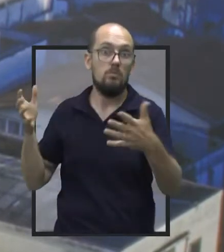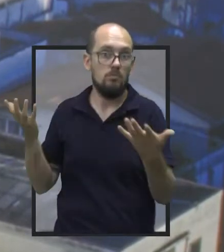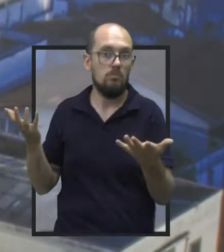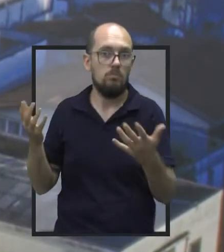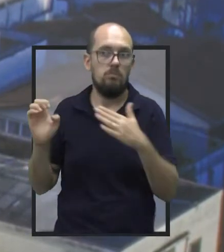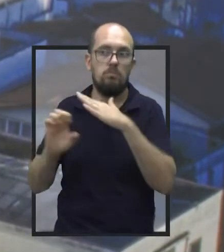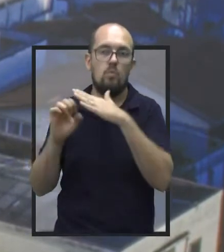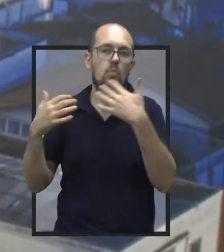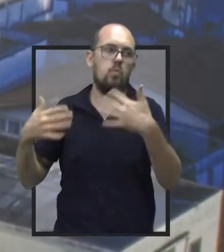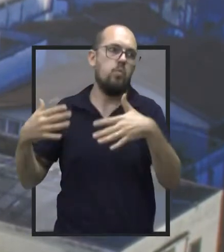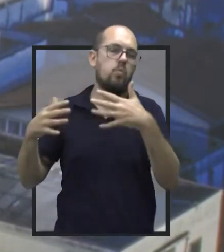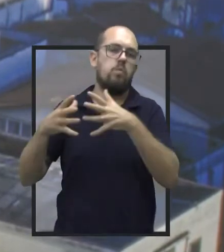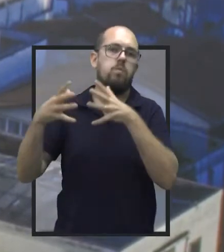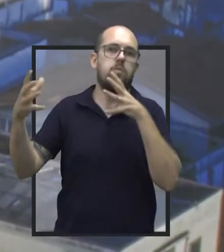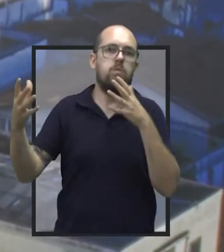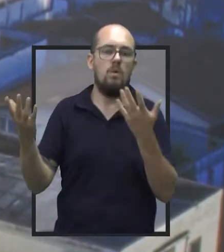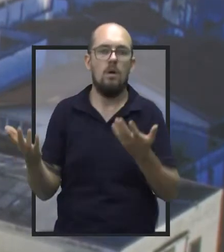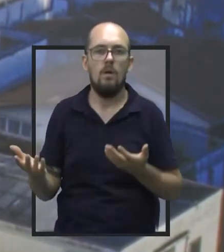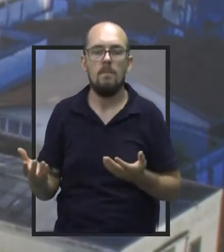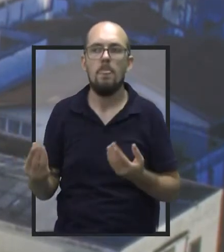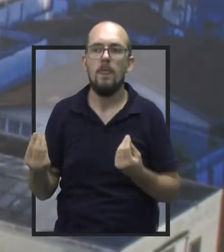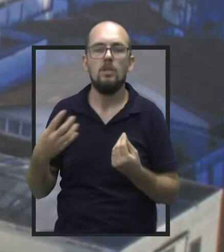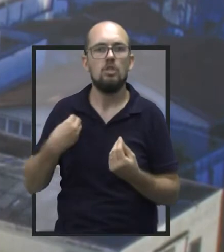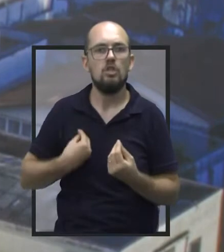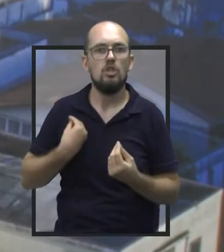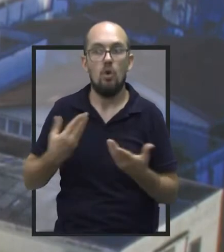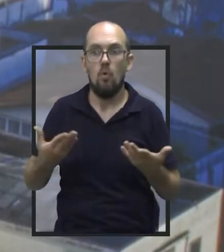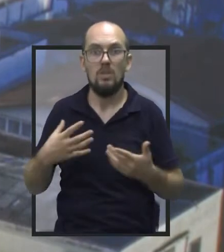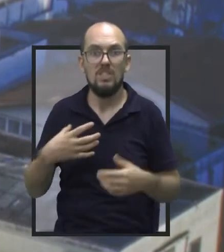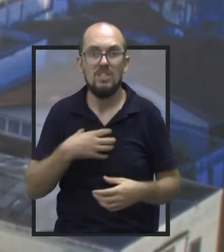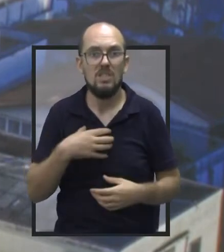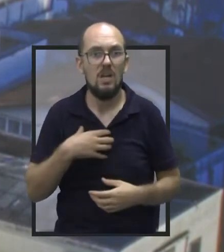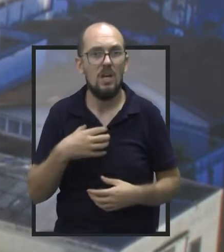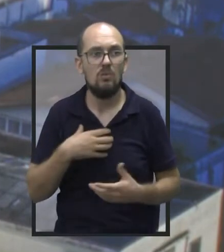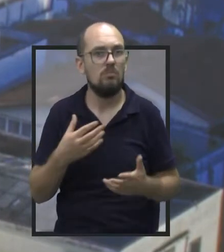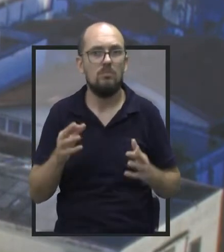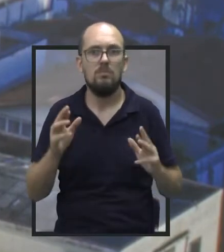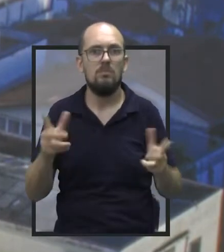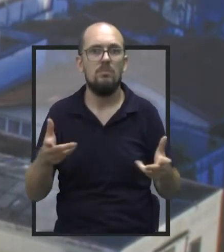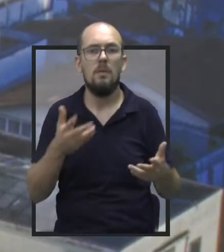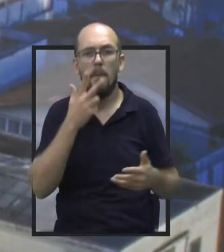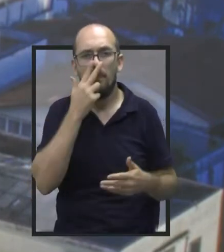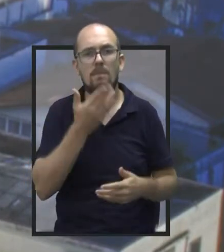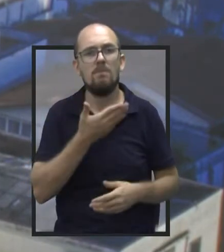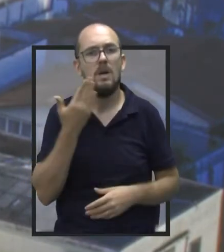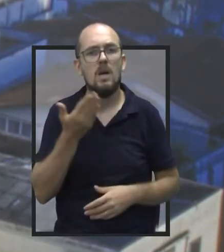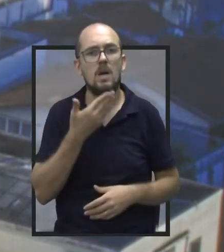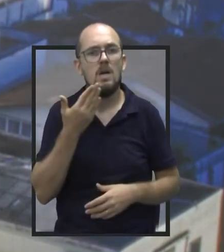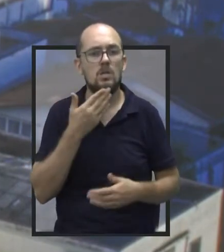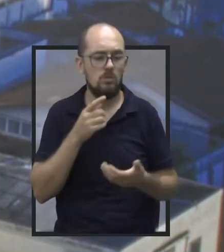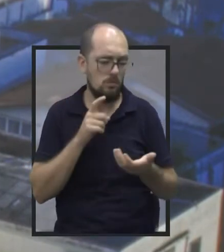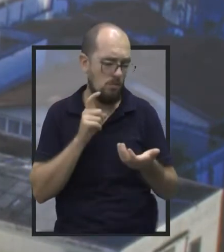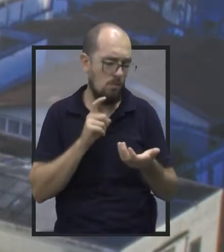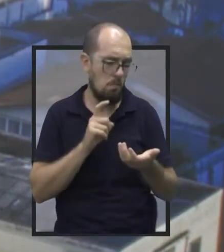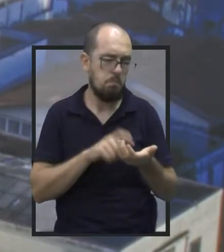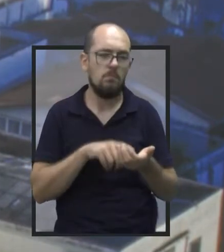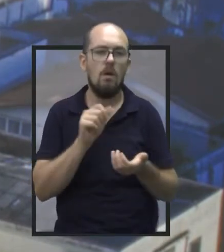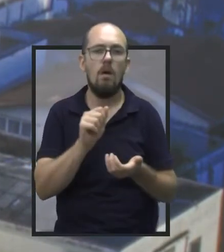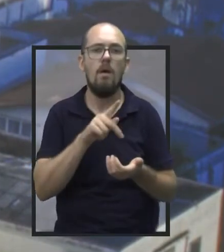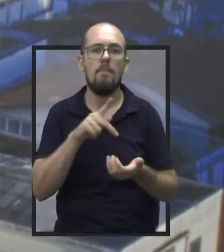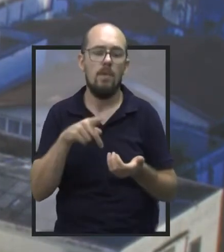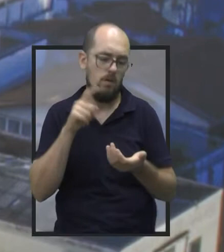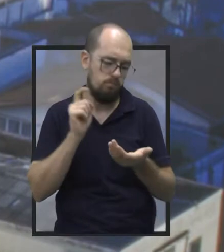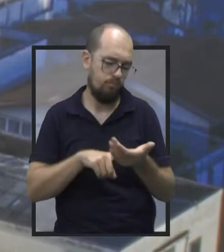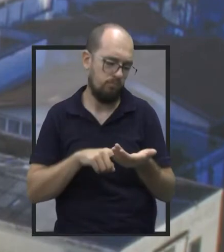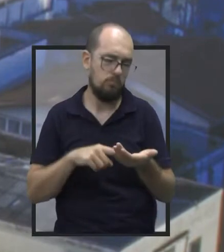Macacari, né? Do jeito que está hoje o transporte, que está muito fácil, né? Surgiu aí os aplicativos e